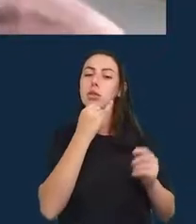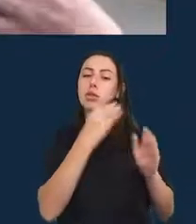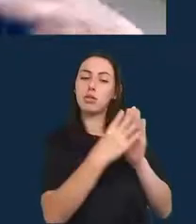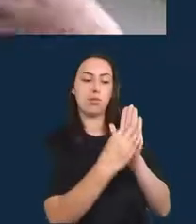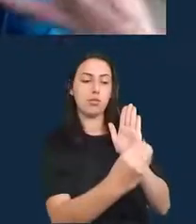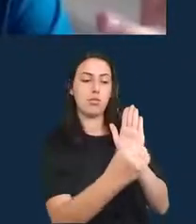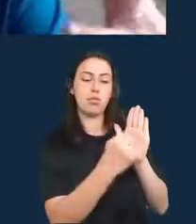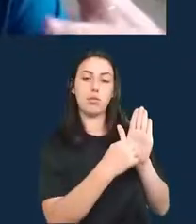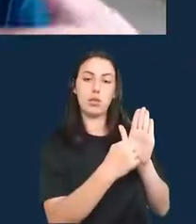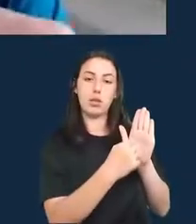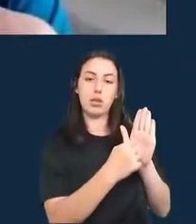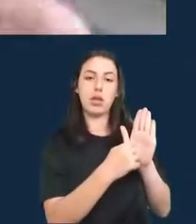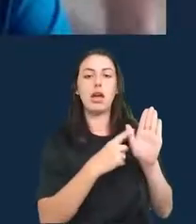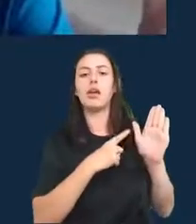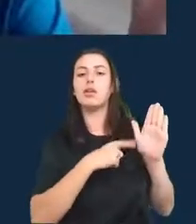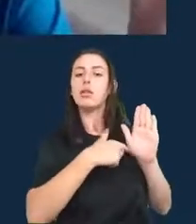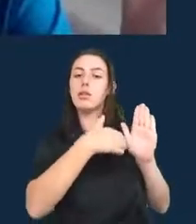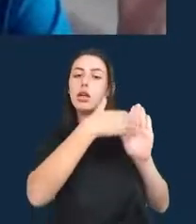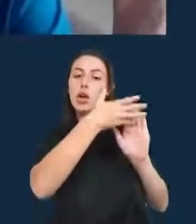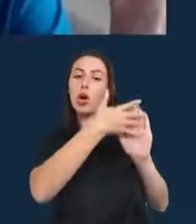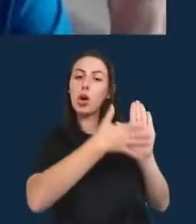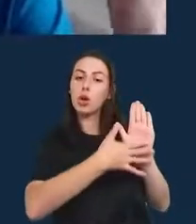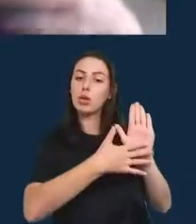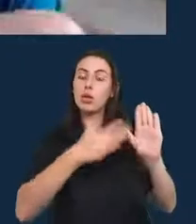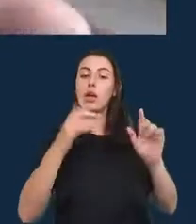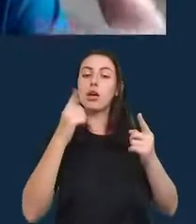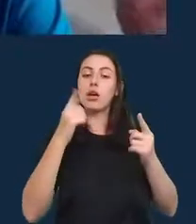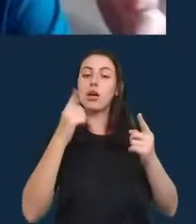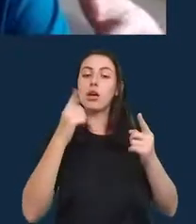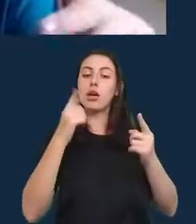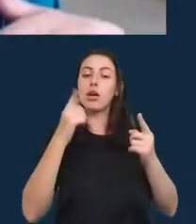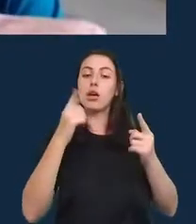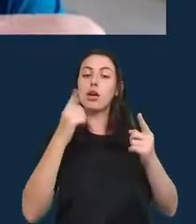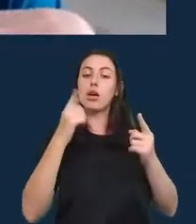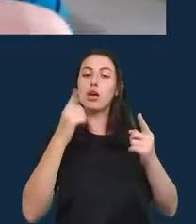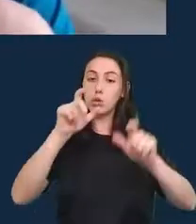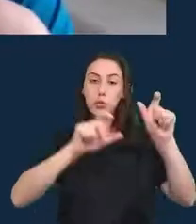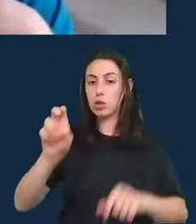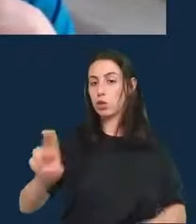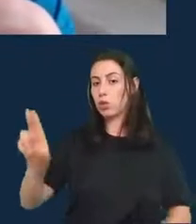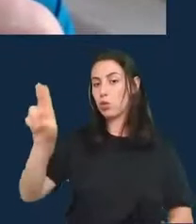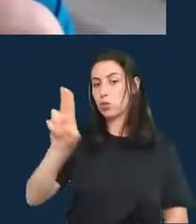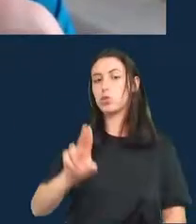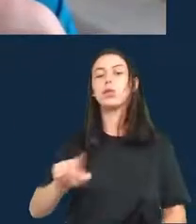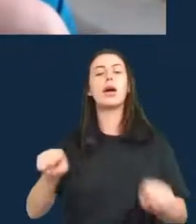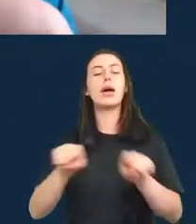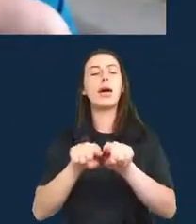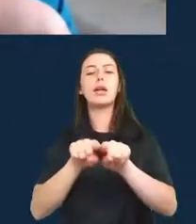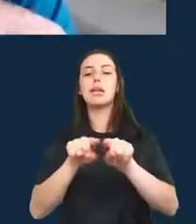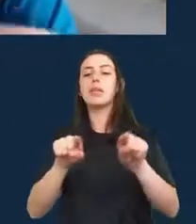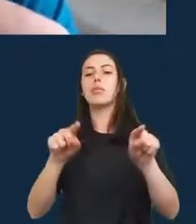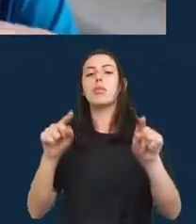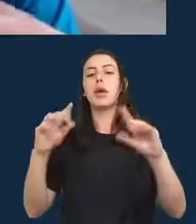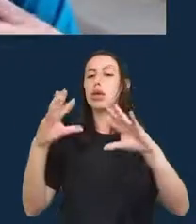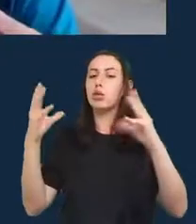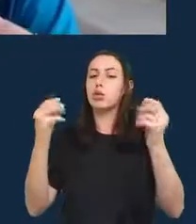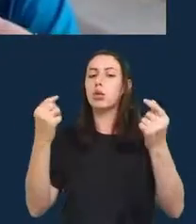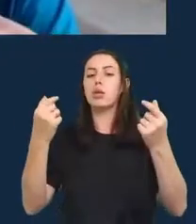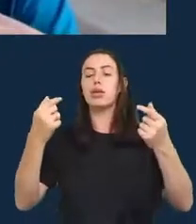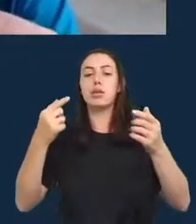os rodeiros e tudo para que todos possam usá-lo, os scripts e tal e todo mundo pode aplicar a sua pesquisa lá?